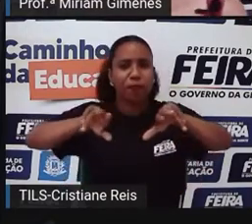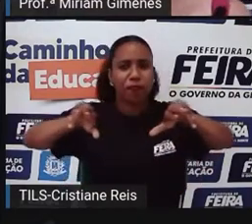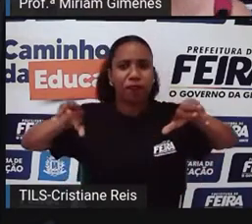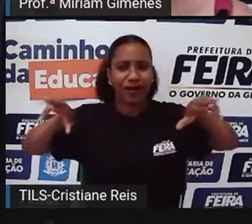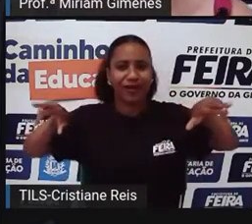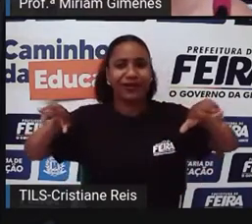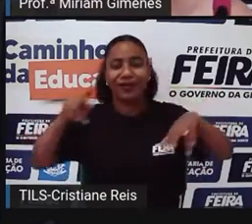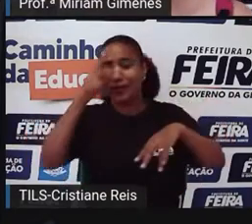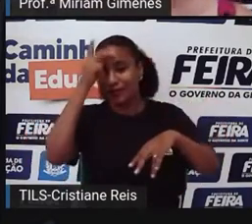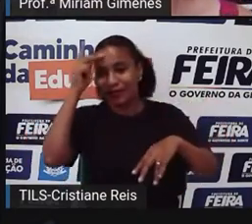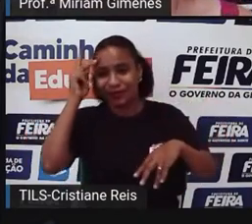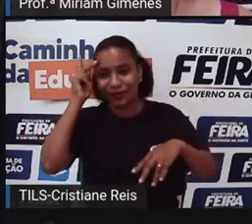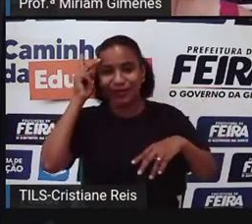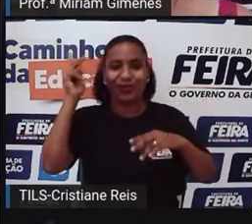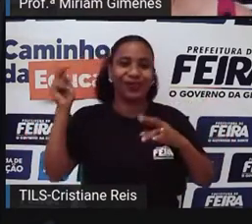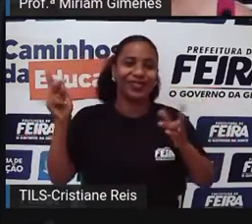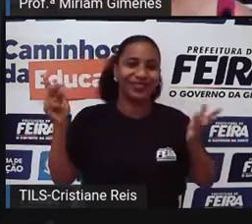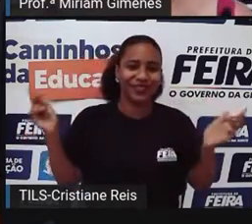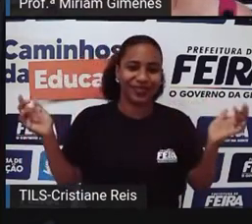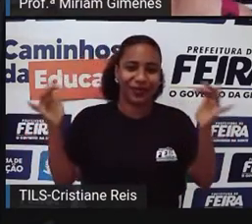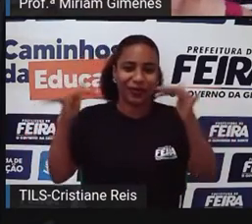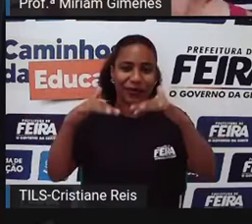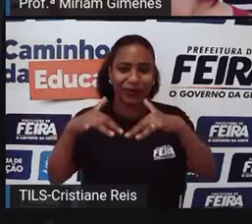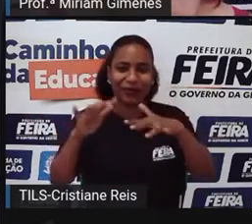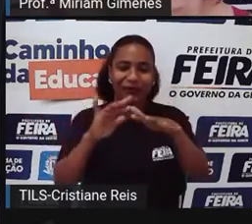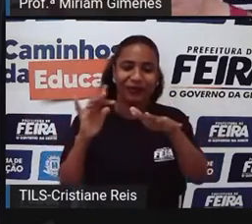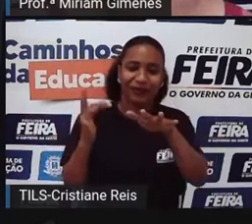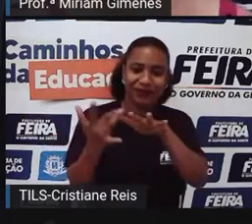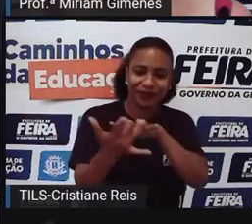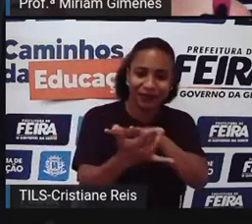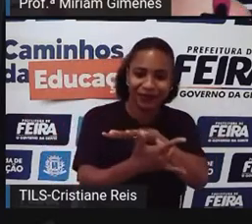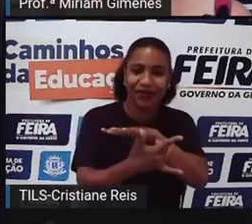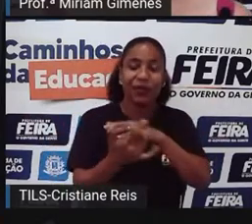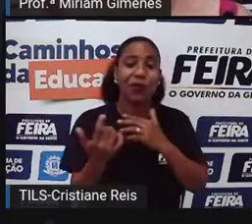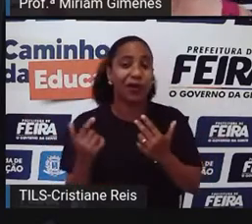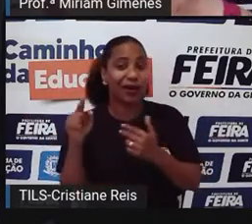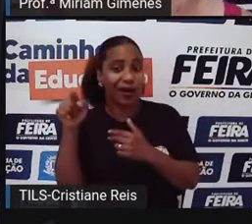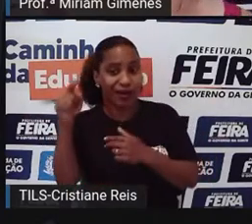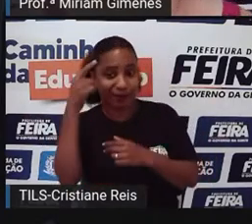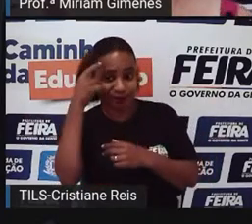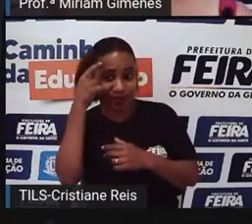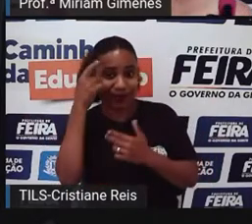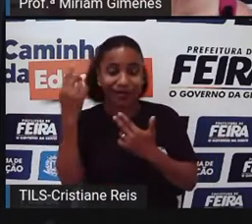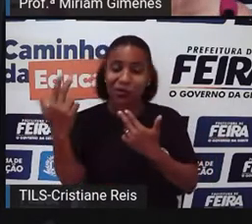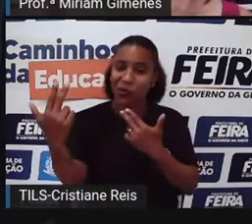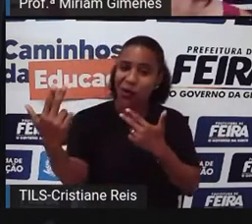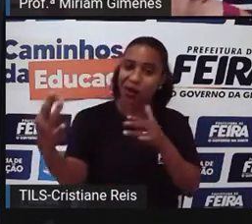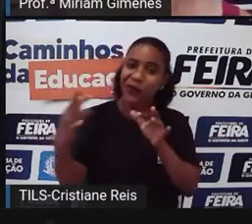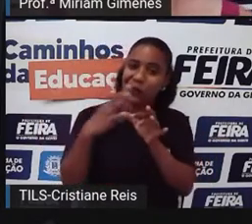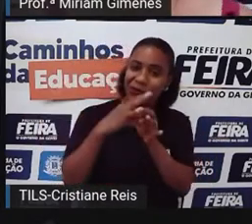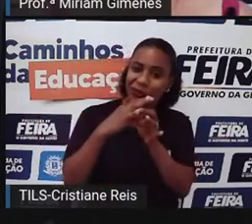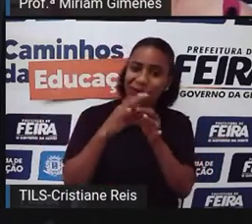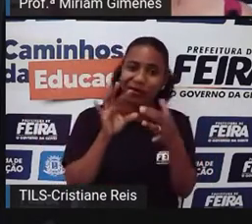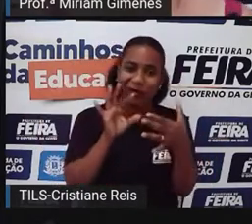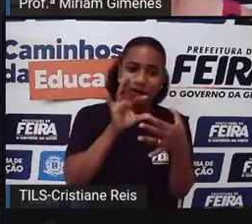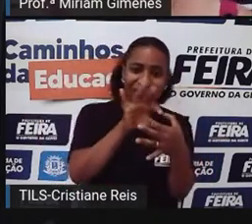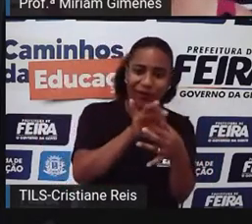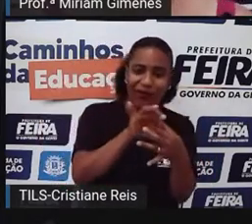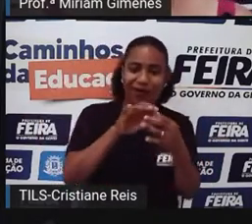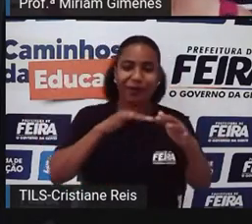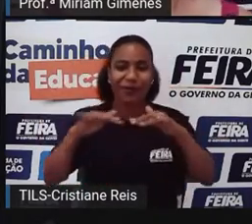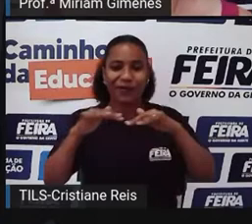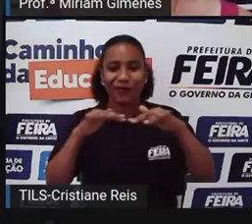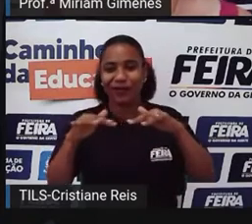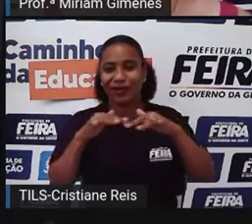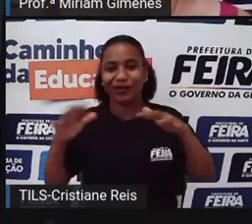encontram Na internet Elas veem Olha Fulano pensa igual a mim Então bora aqui se juntar Bora fazer alguma coisa Bora movimentar